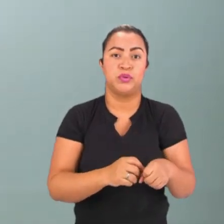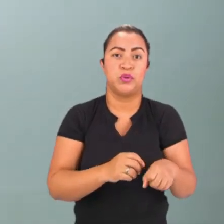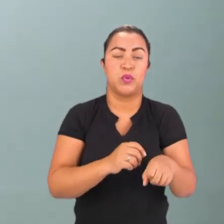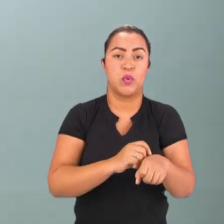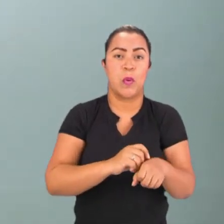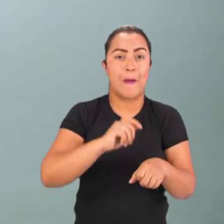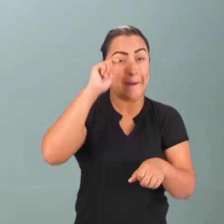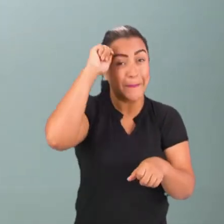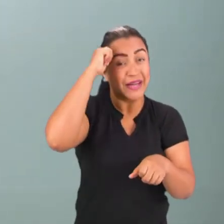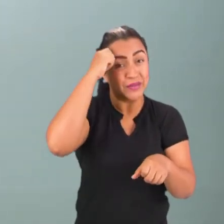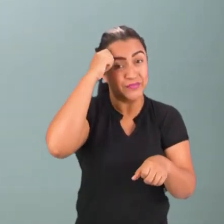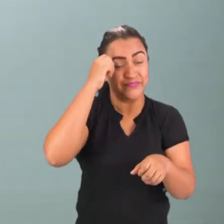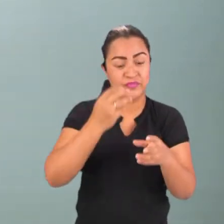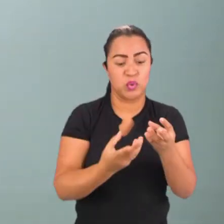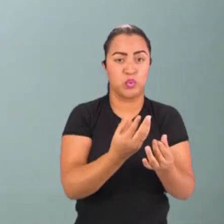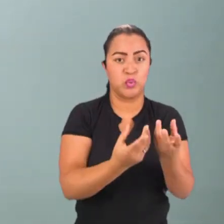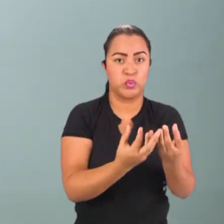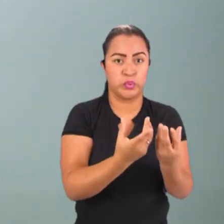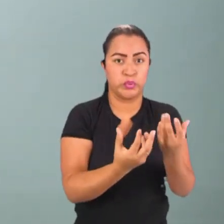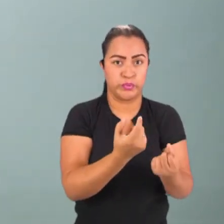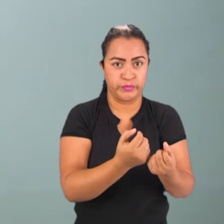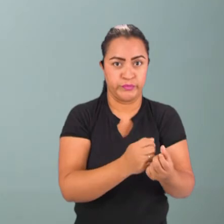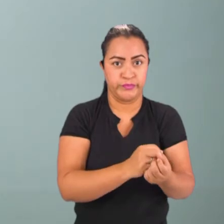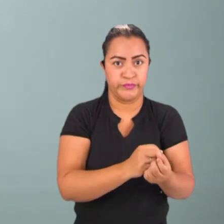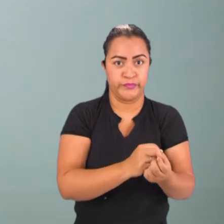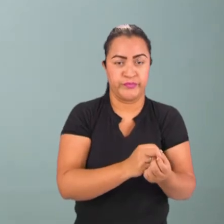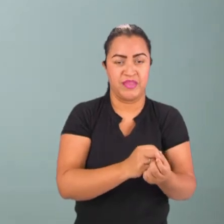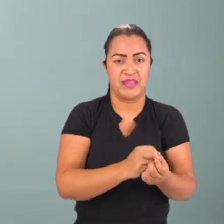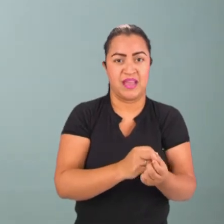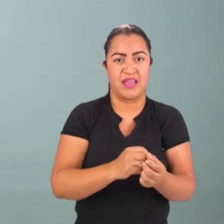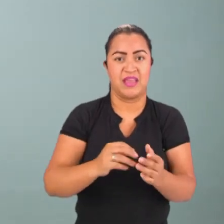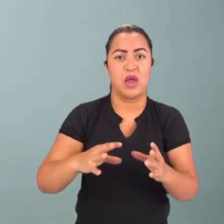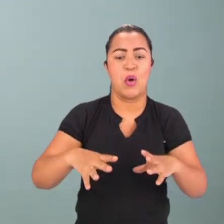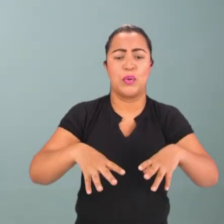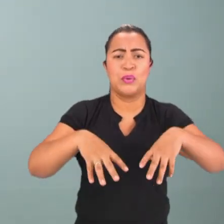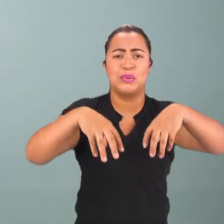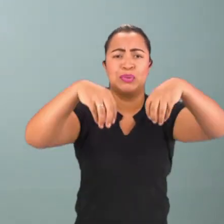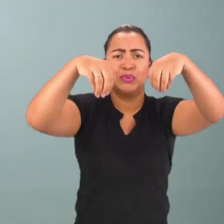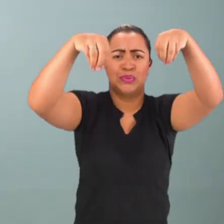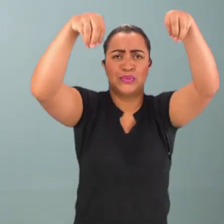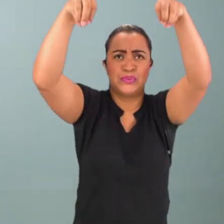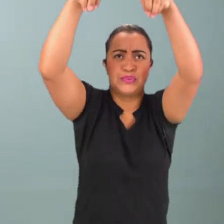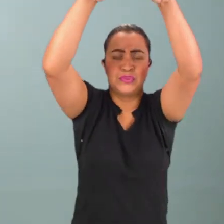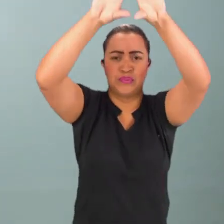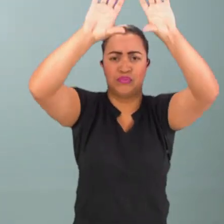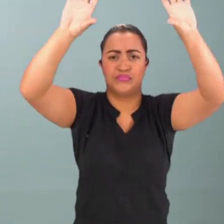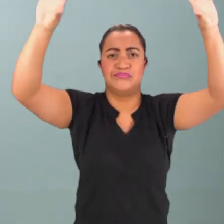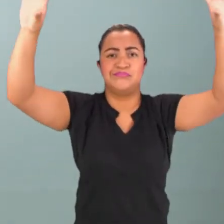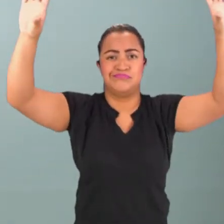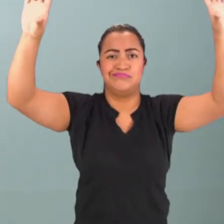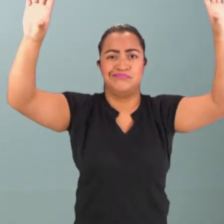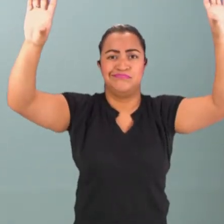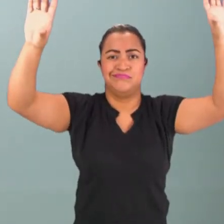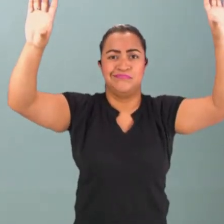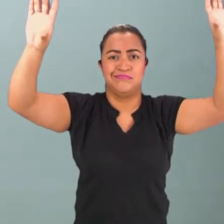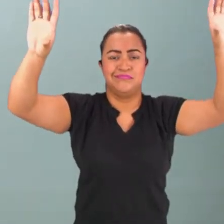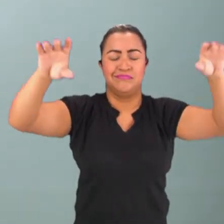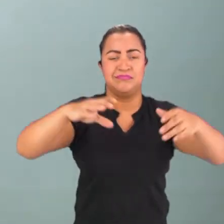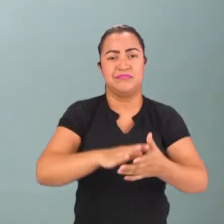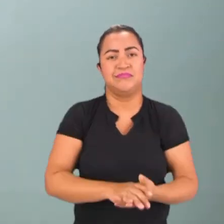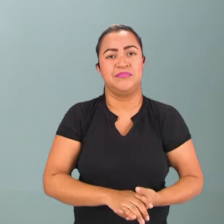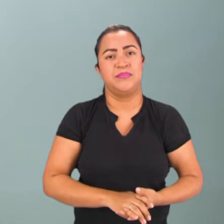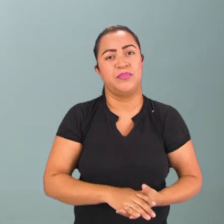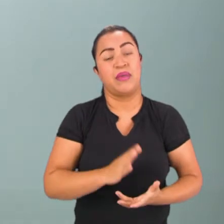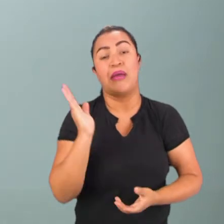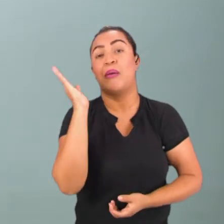certeza, vai para atmosférias, né? Vários gases, né? E com isso pode aumentar também, pode acarretar o aumento,